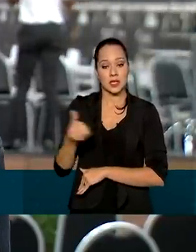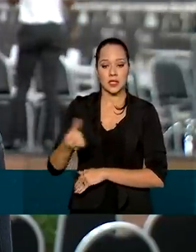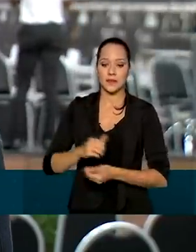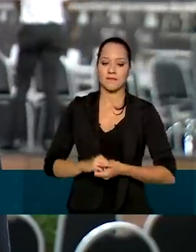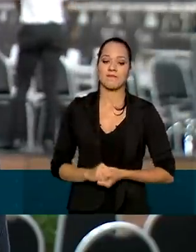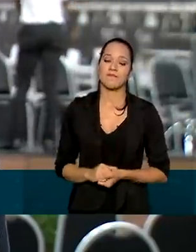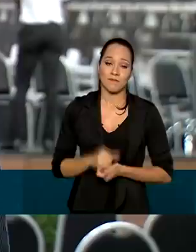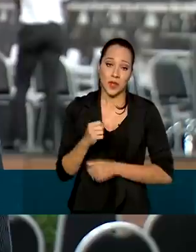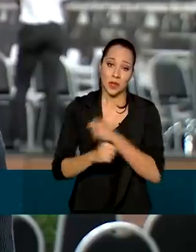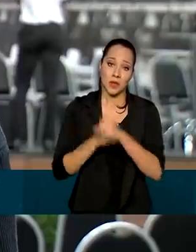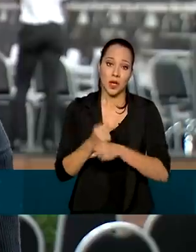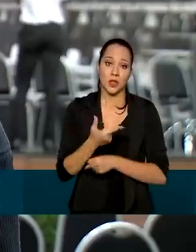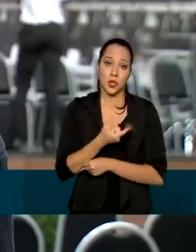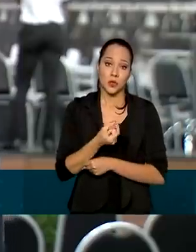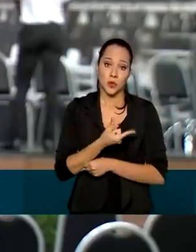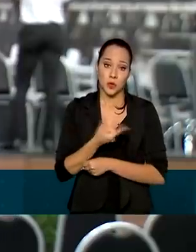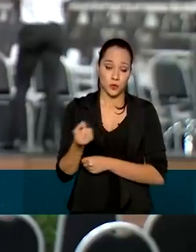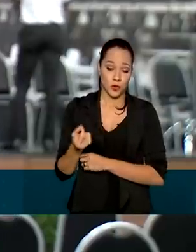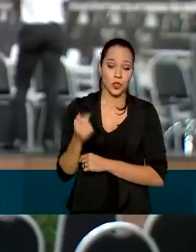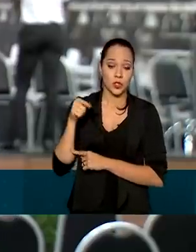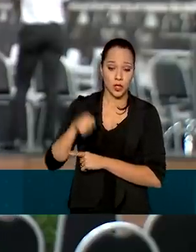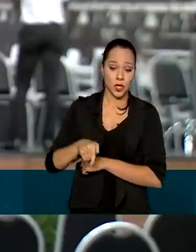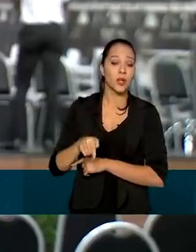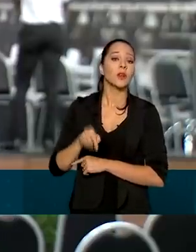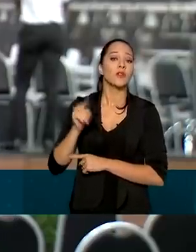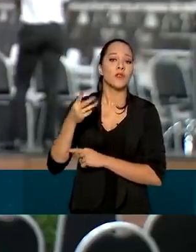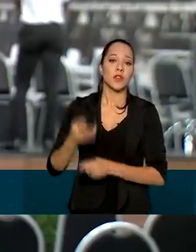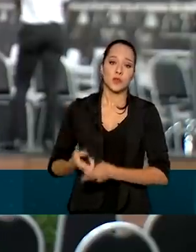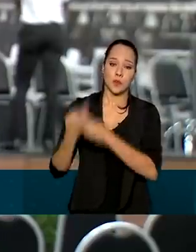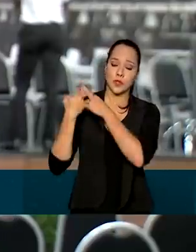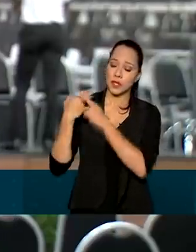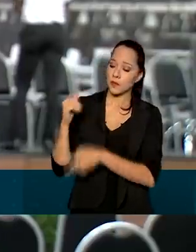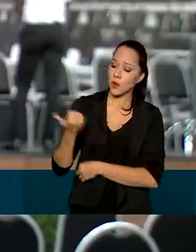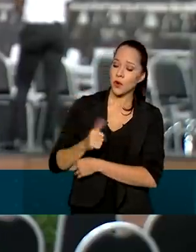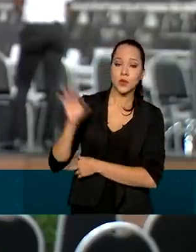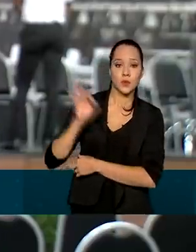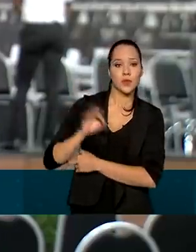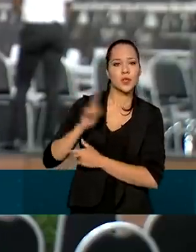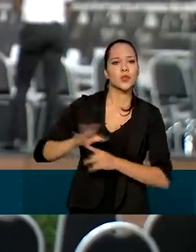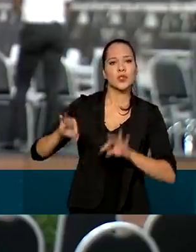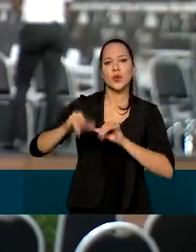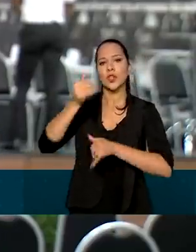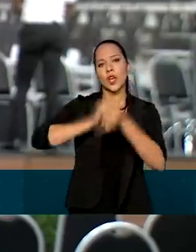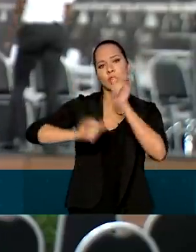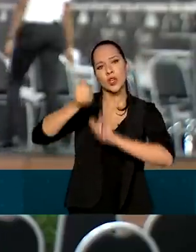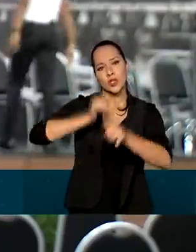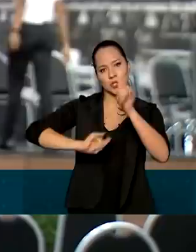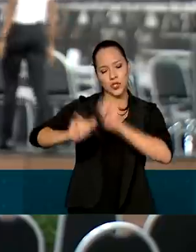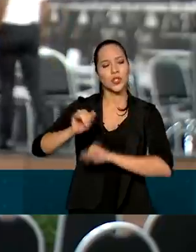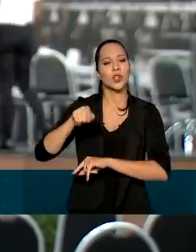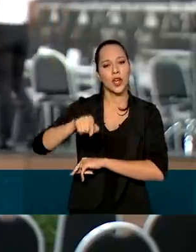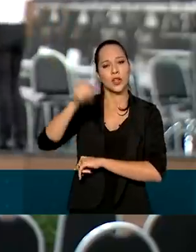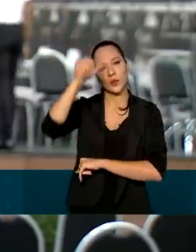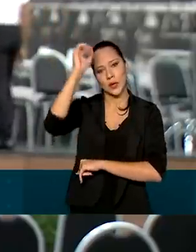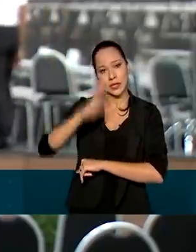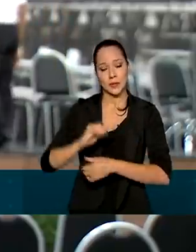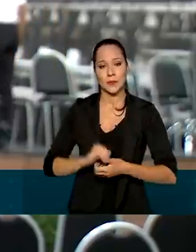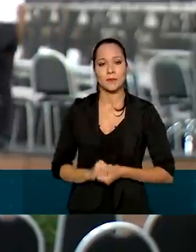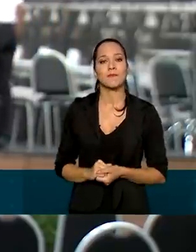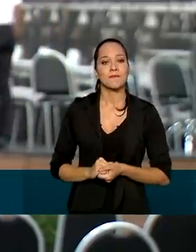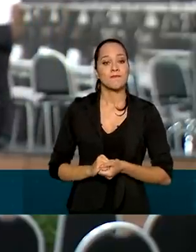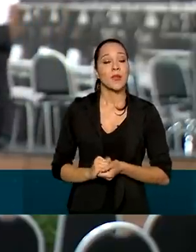Bom, em 2020, a hidrelétrica de Itaipu foi responsável por 11% de toda a energia consumida no país. A